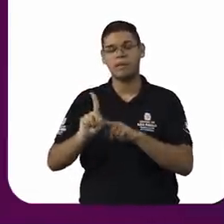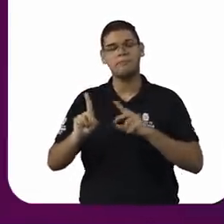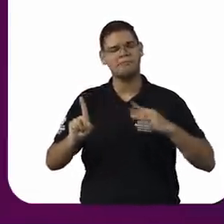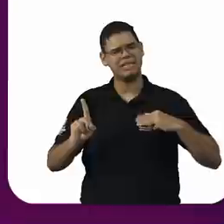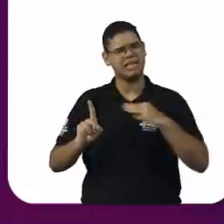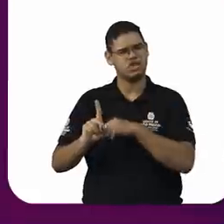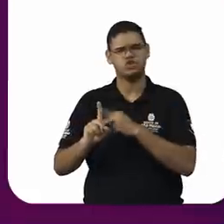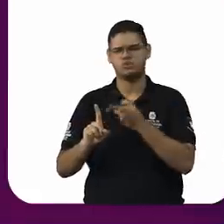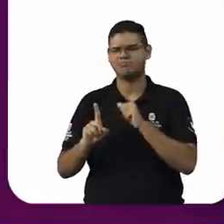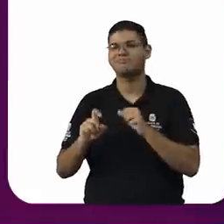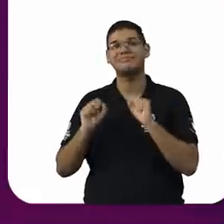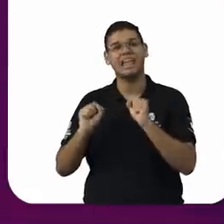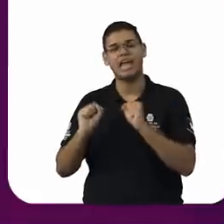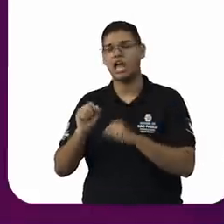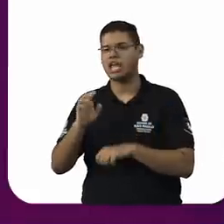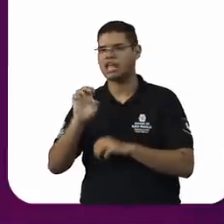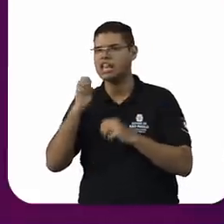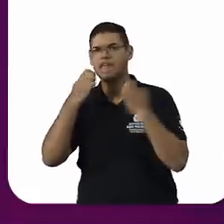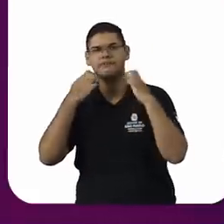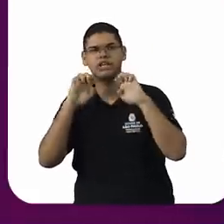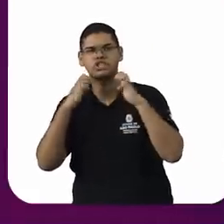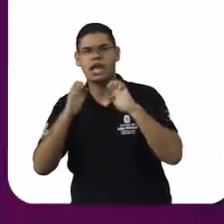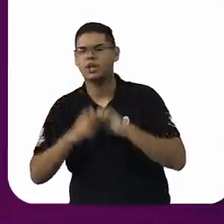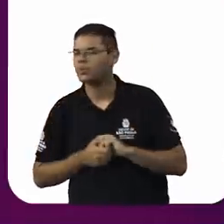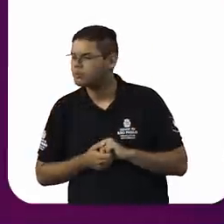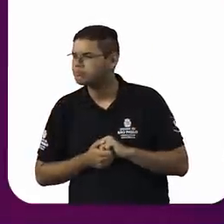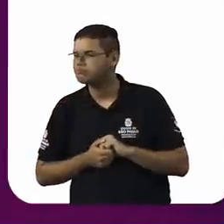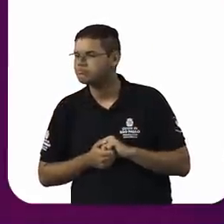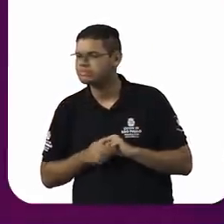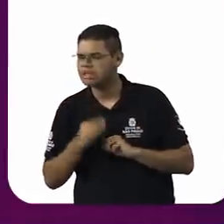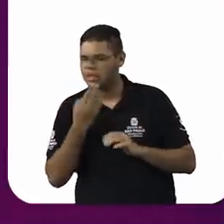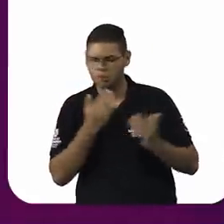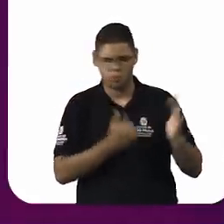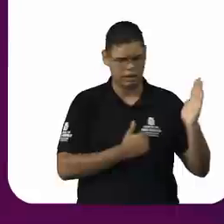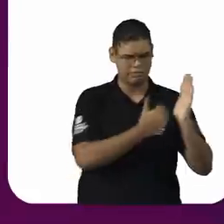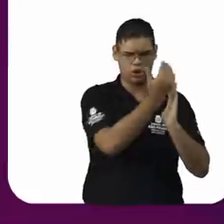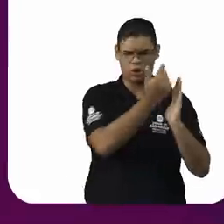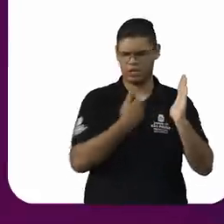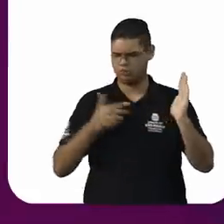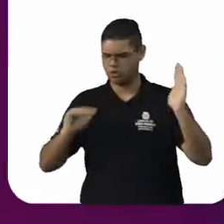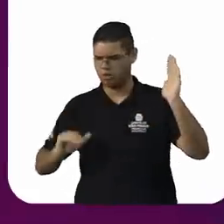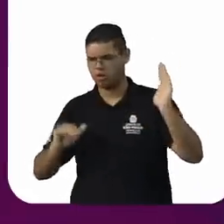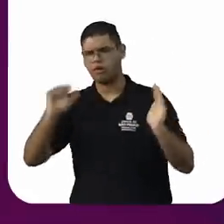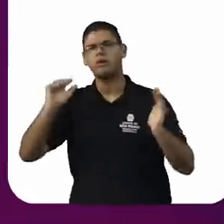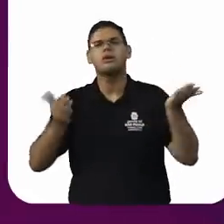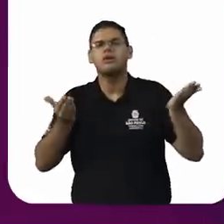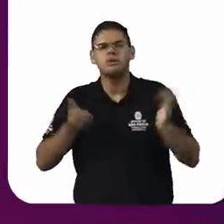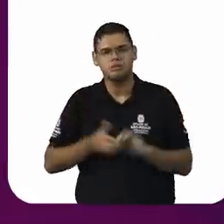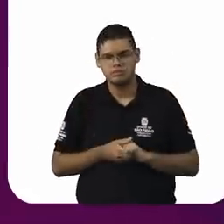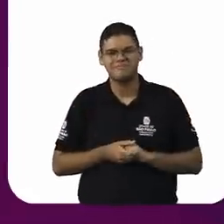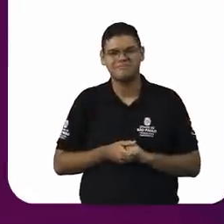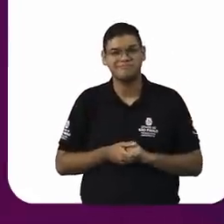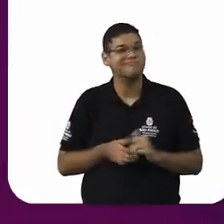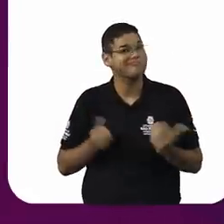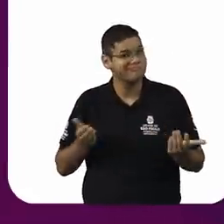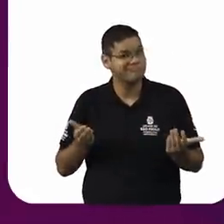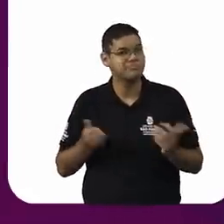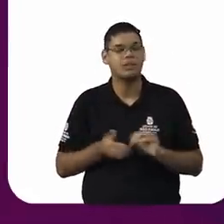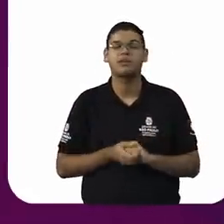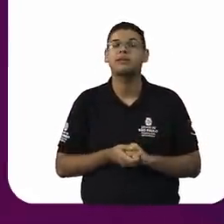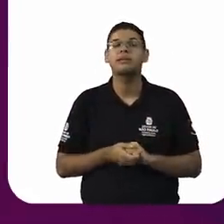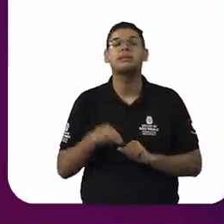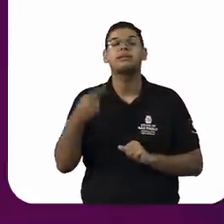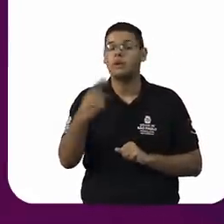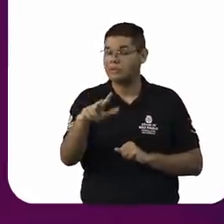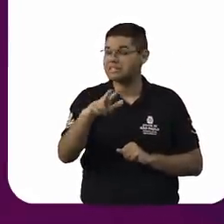que eu adoto para indicar alguém cuja função é ser um guardião da Constituição? Então, essa apropriação, essa